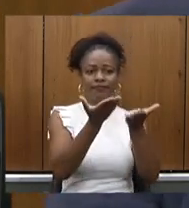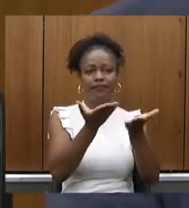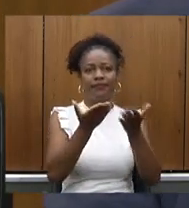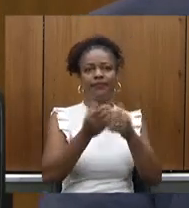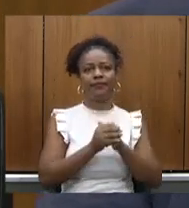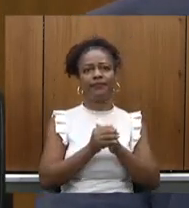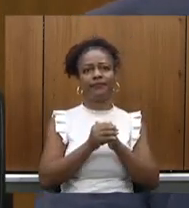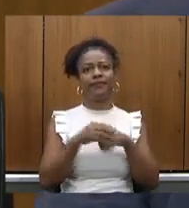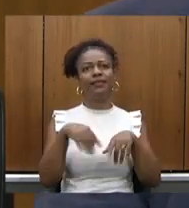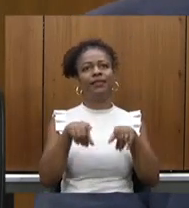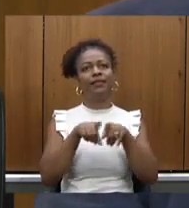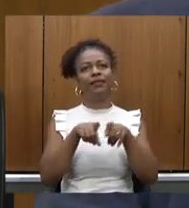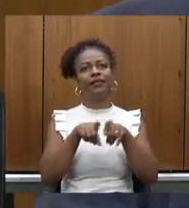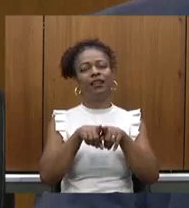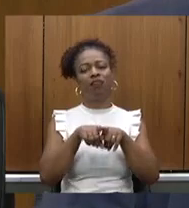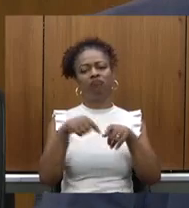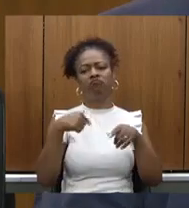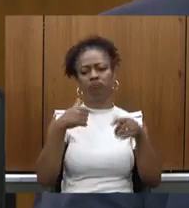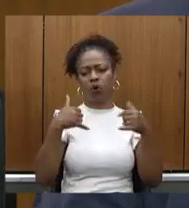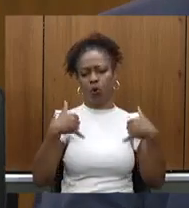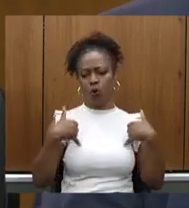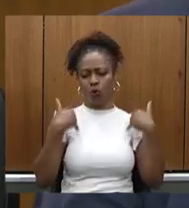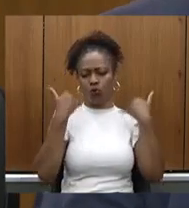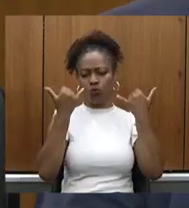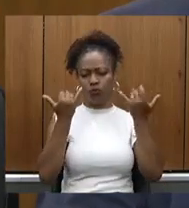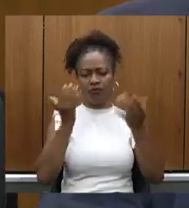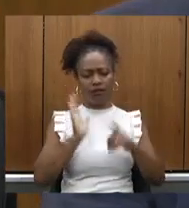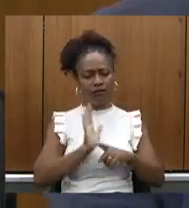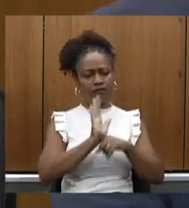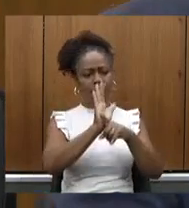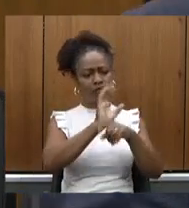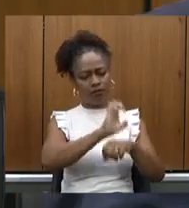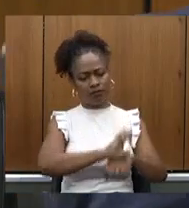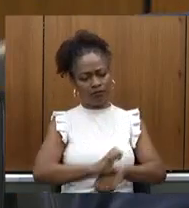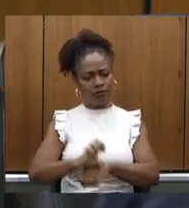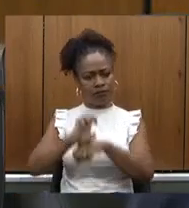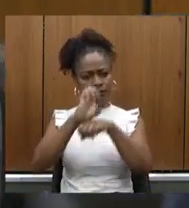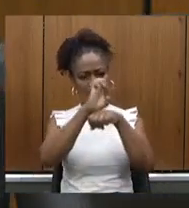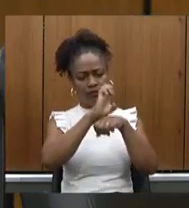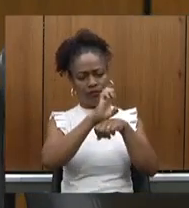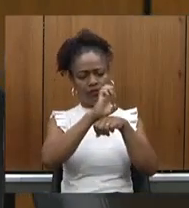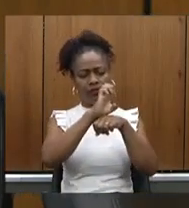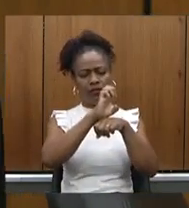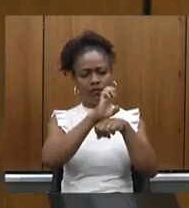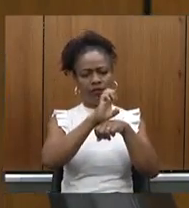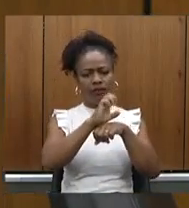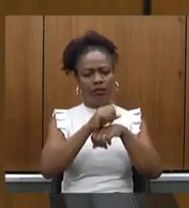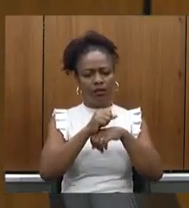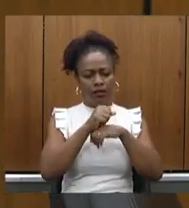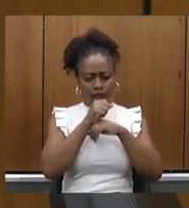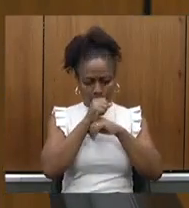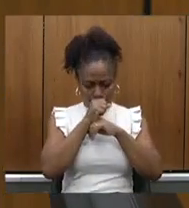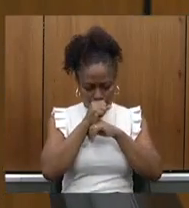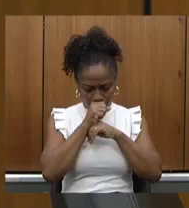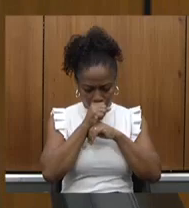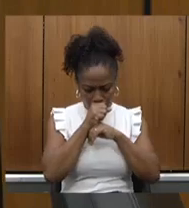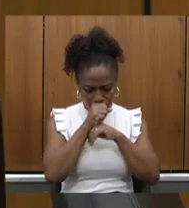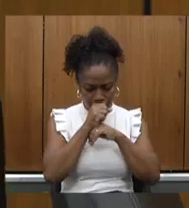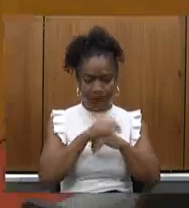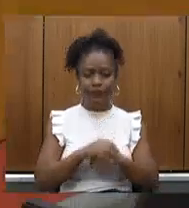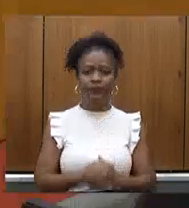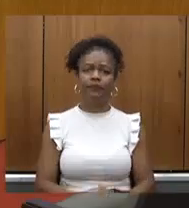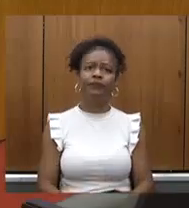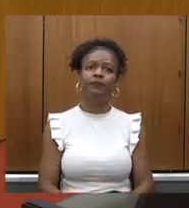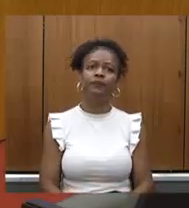de poder de servir ao nosso estado e está ao lado deste governo tão sério e competente que é o governador Romeu Zema